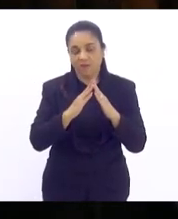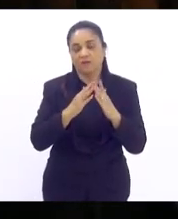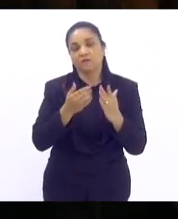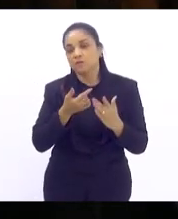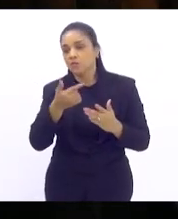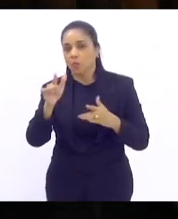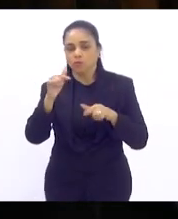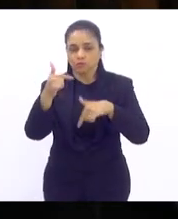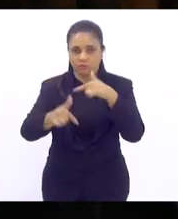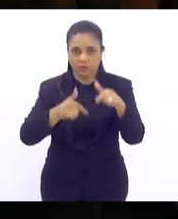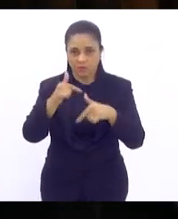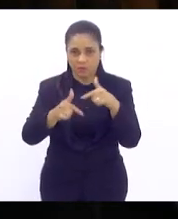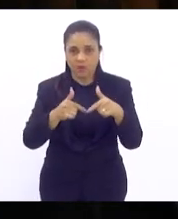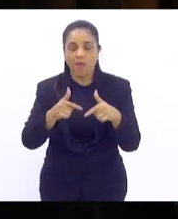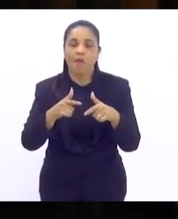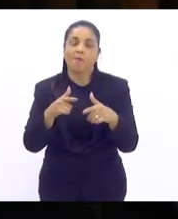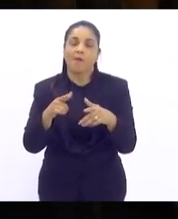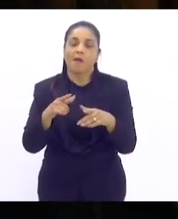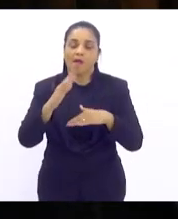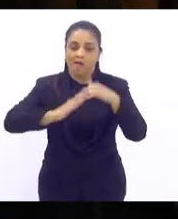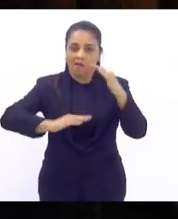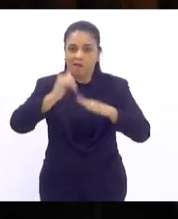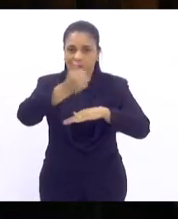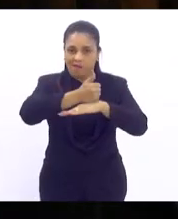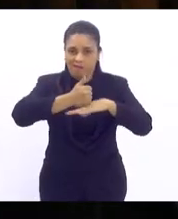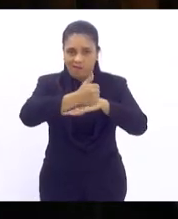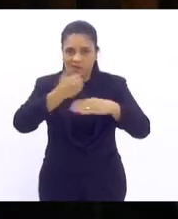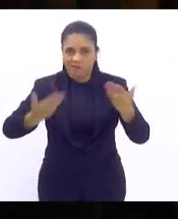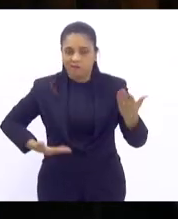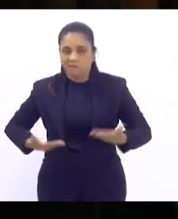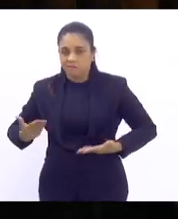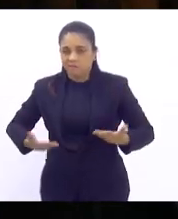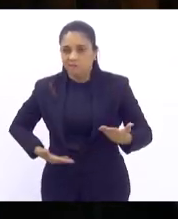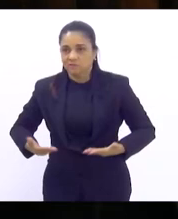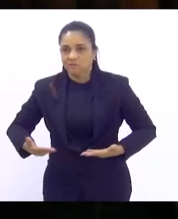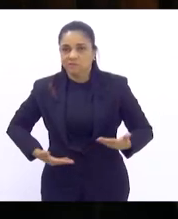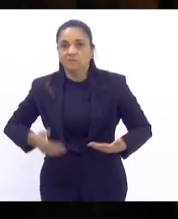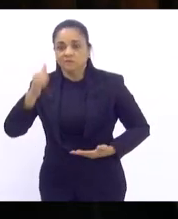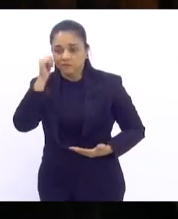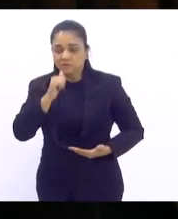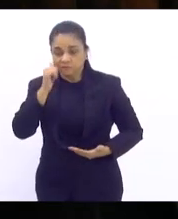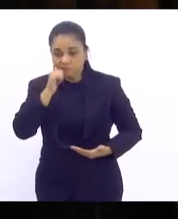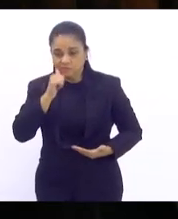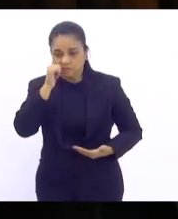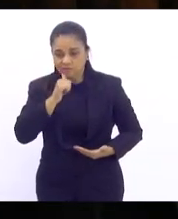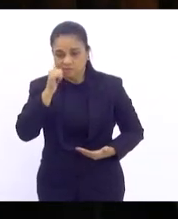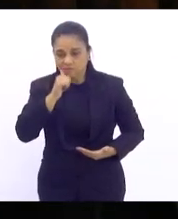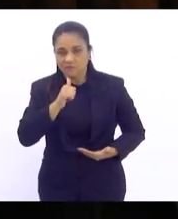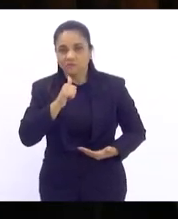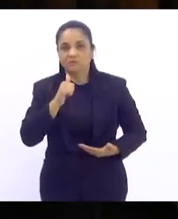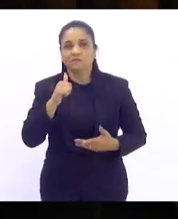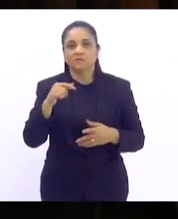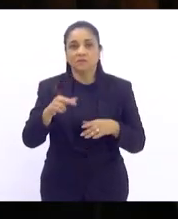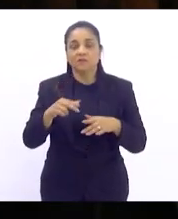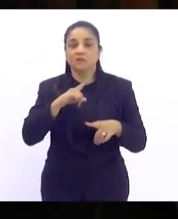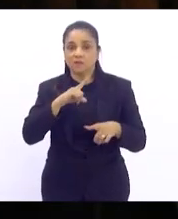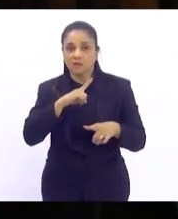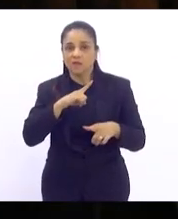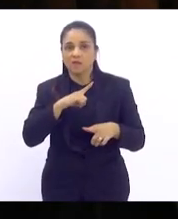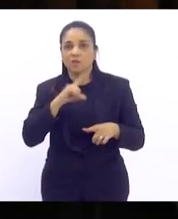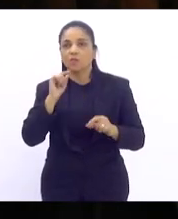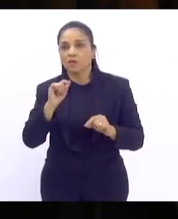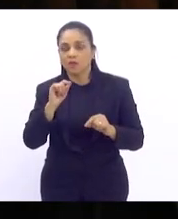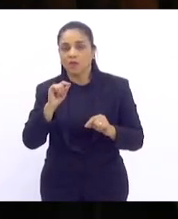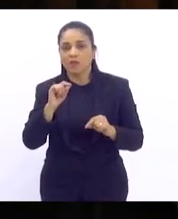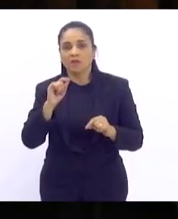essencialmente feminina, como apontam dados do IBGE, e essencialmente racializada a partir